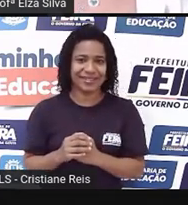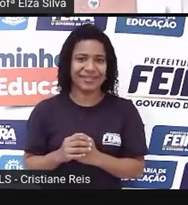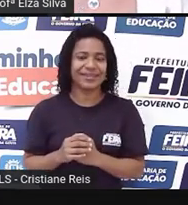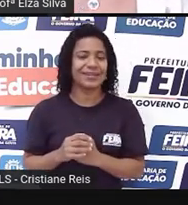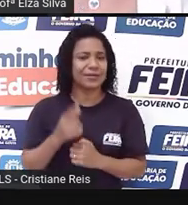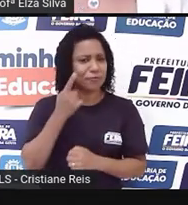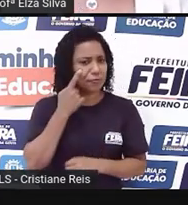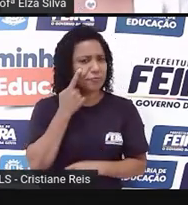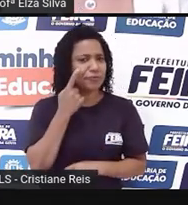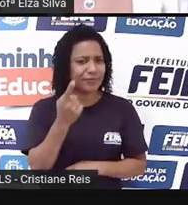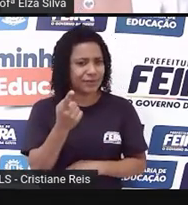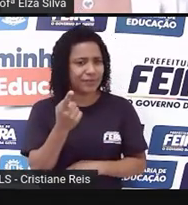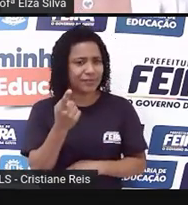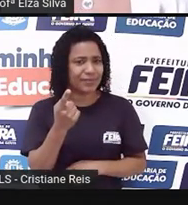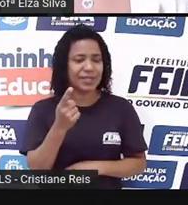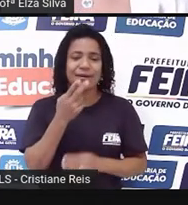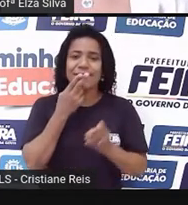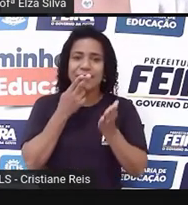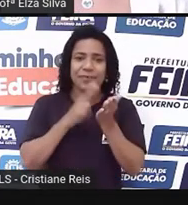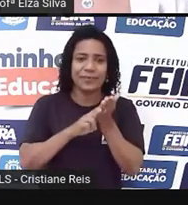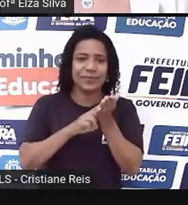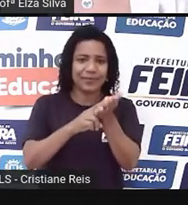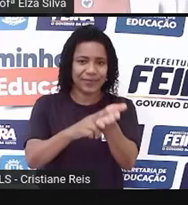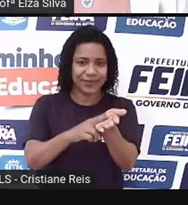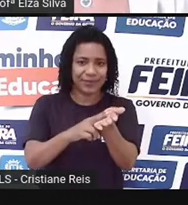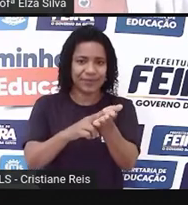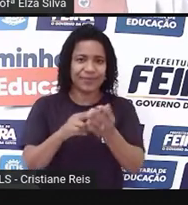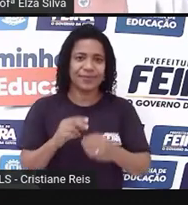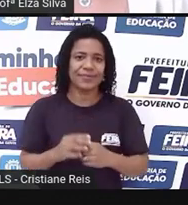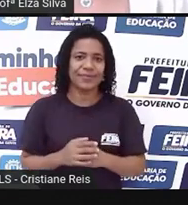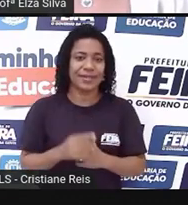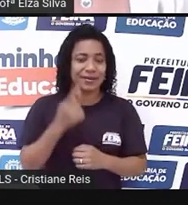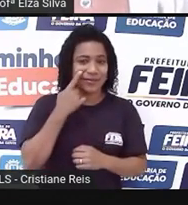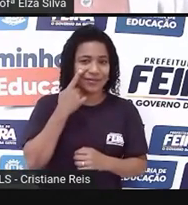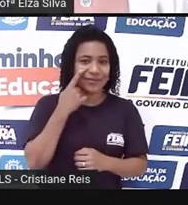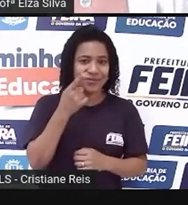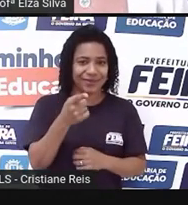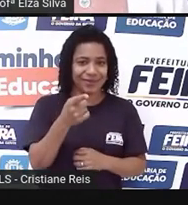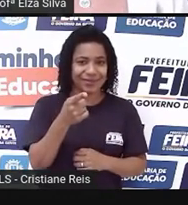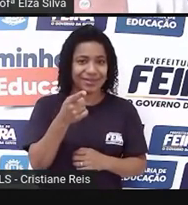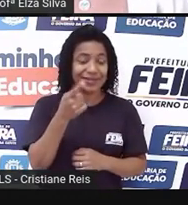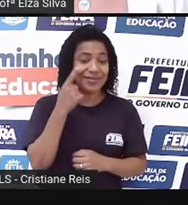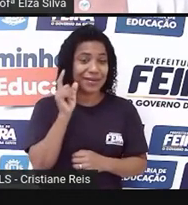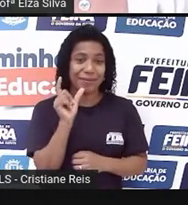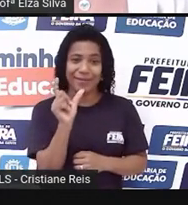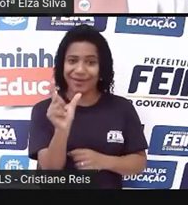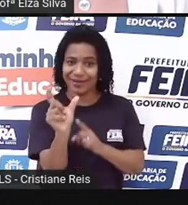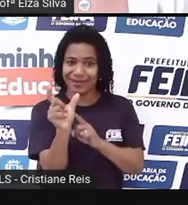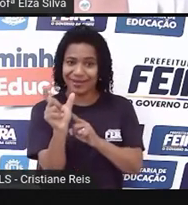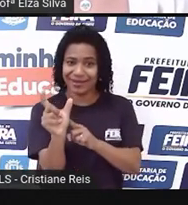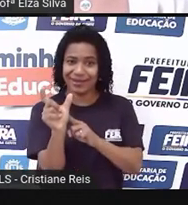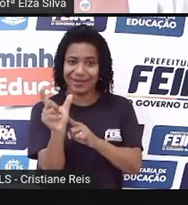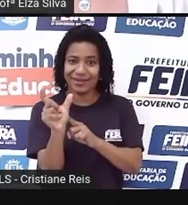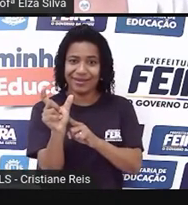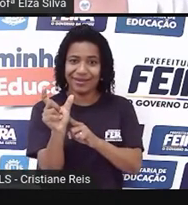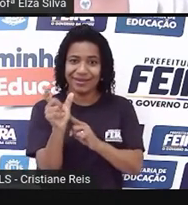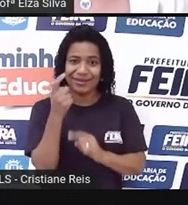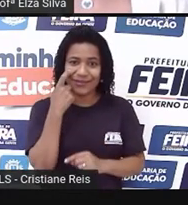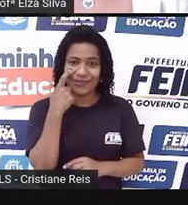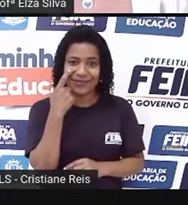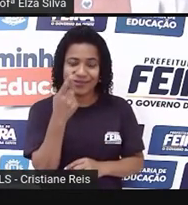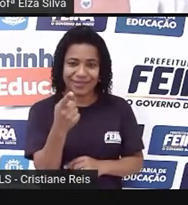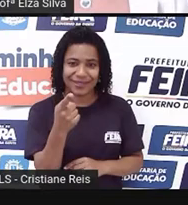vocês observaram que na carta nós temos aqui a expressão penpal.